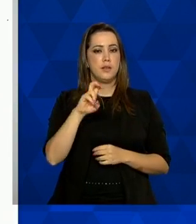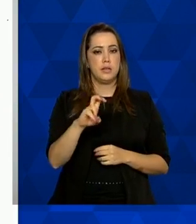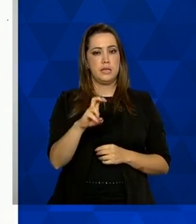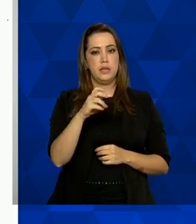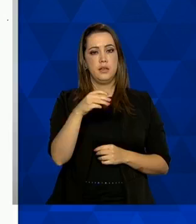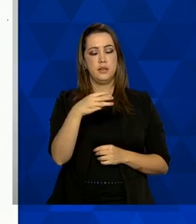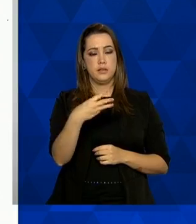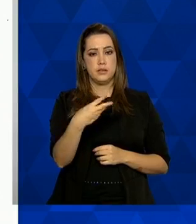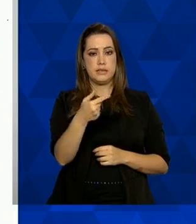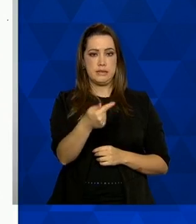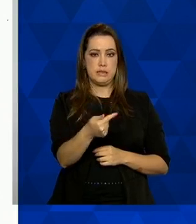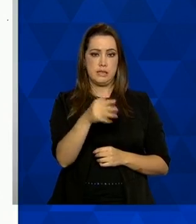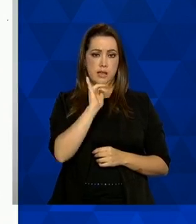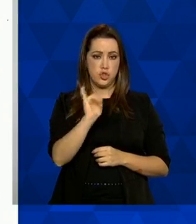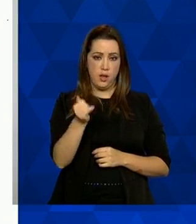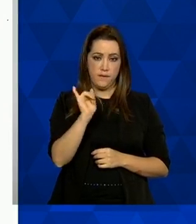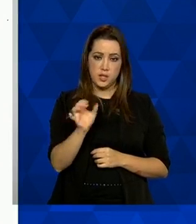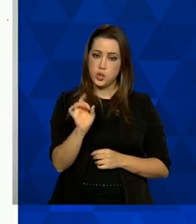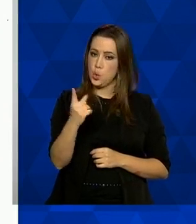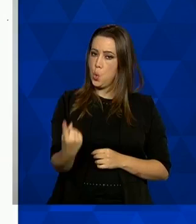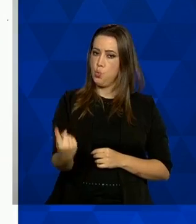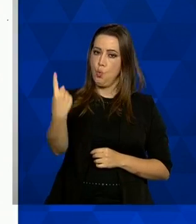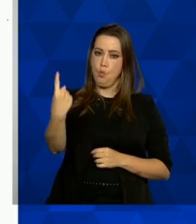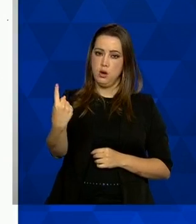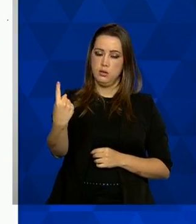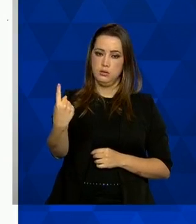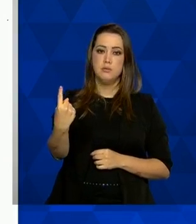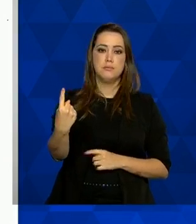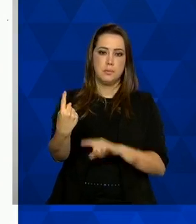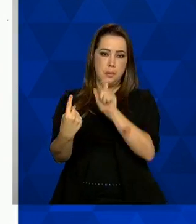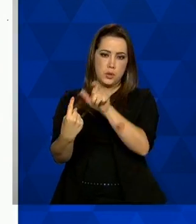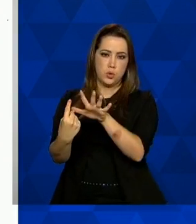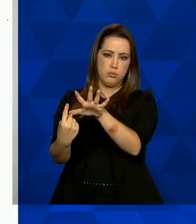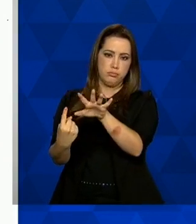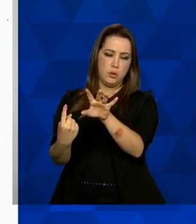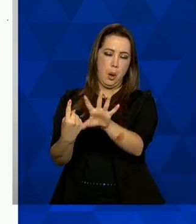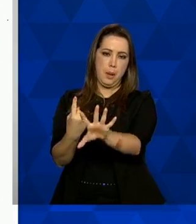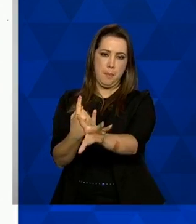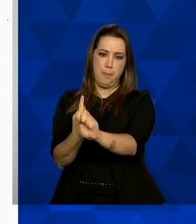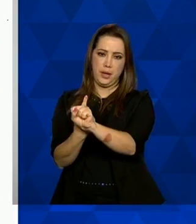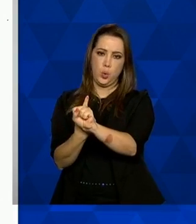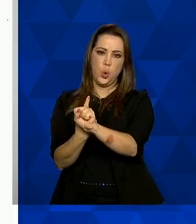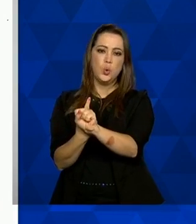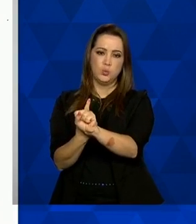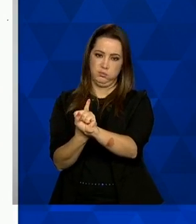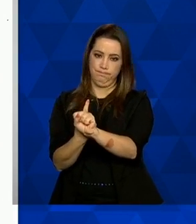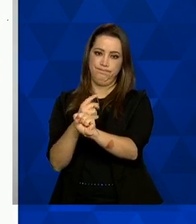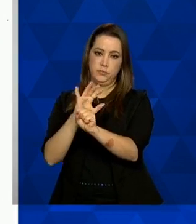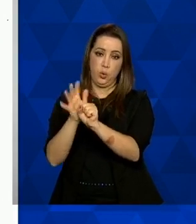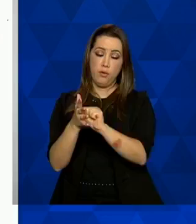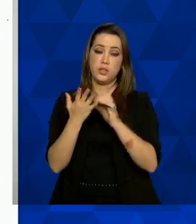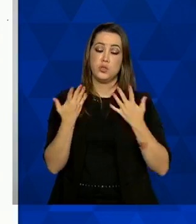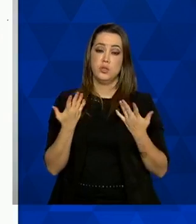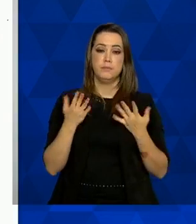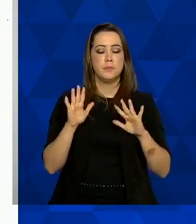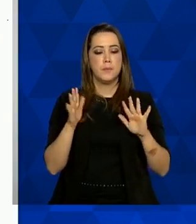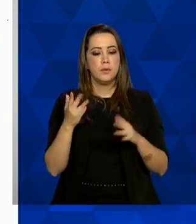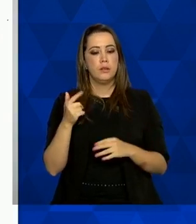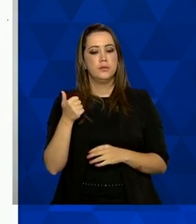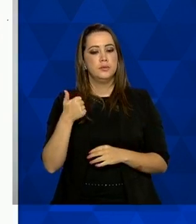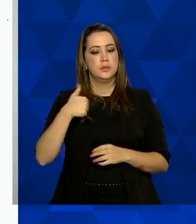municípios reportaram apenas um caso de Covid até o momento. em relação aos óbitos 1